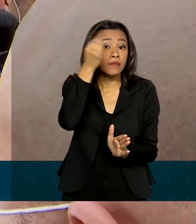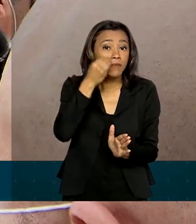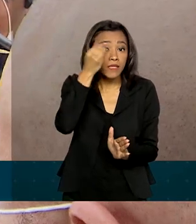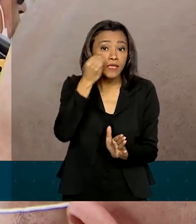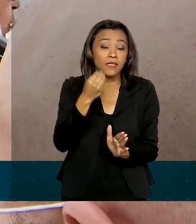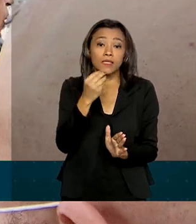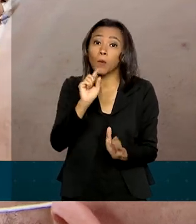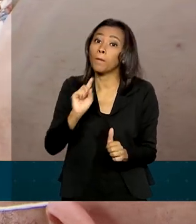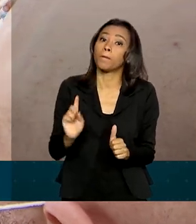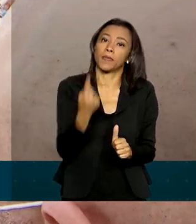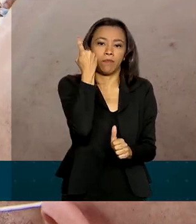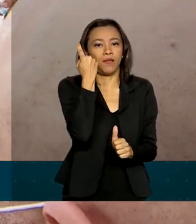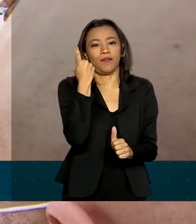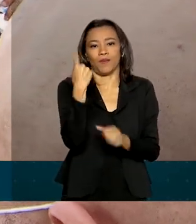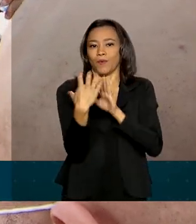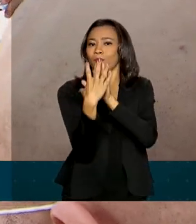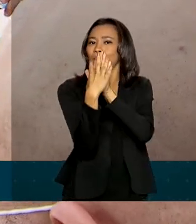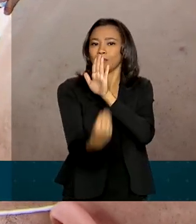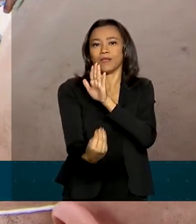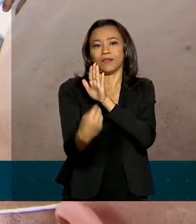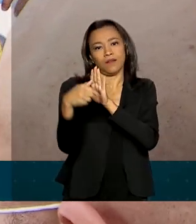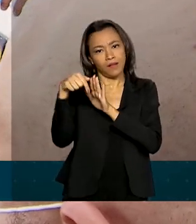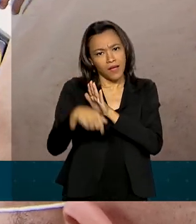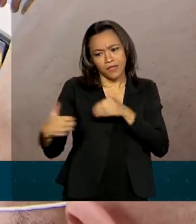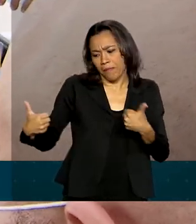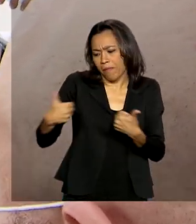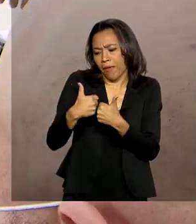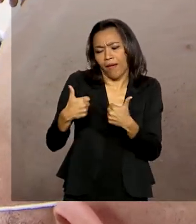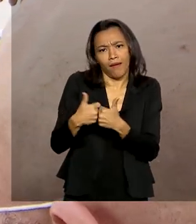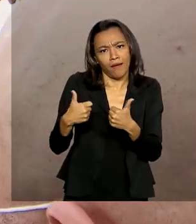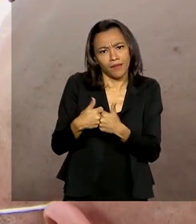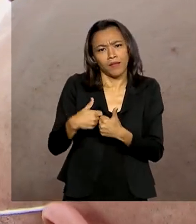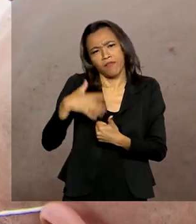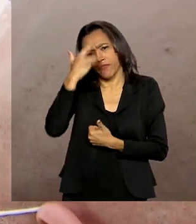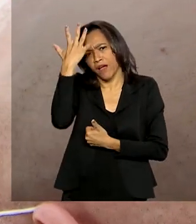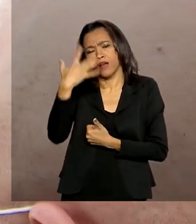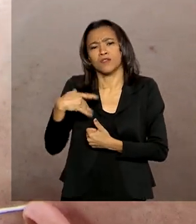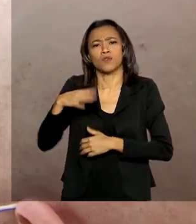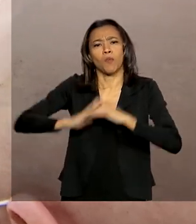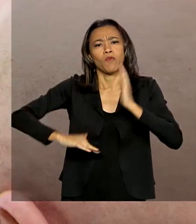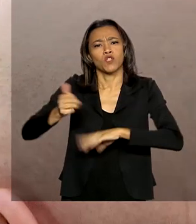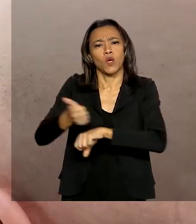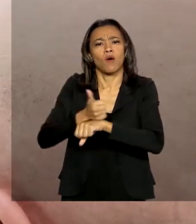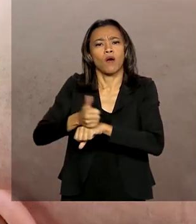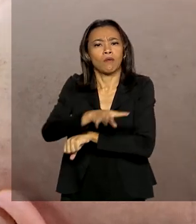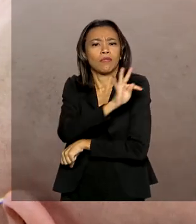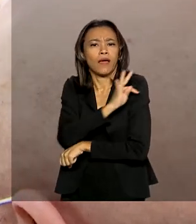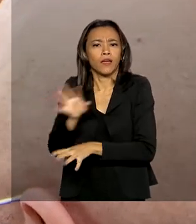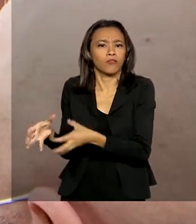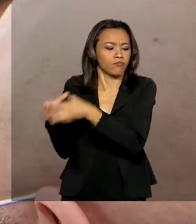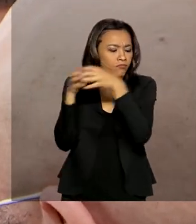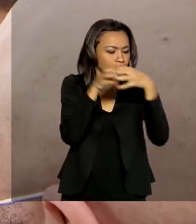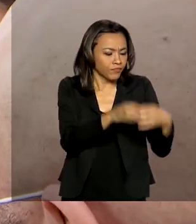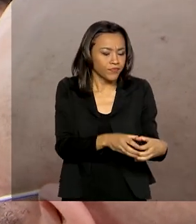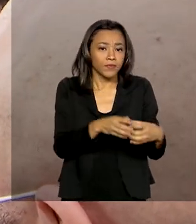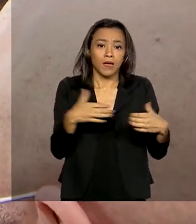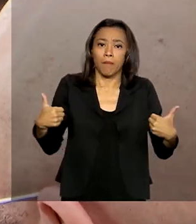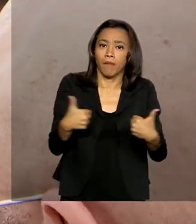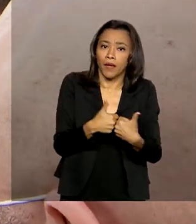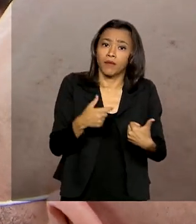federais. Então, isso daqui, pela proximidade de Brasília, é mais fácil de eu mandar meus técnicos, é mais fácil de tudo. E também porque aqui tem